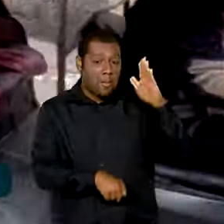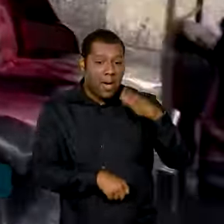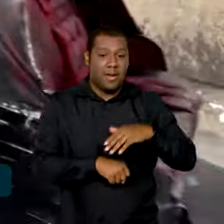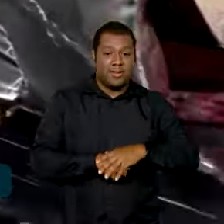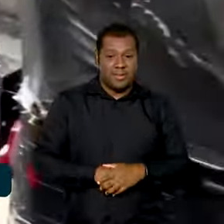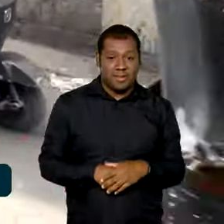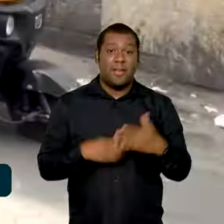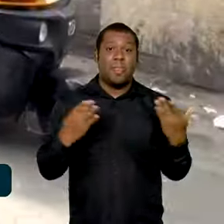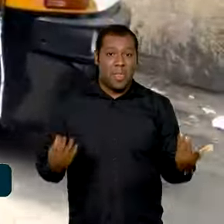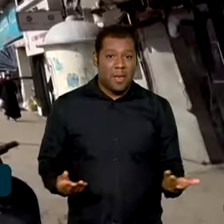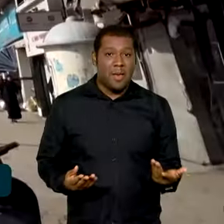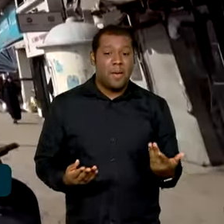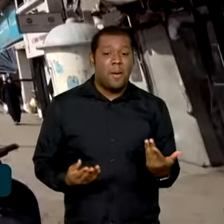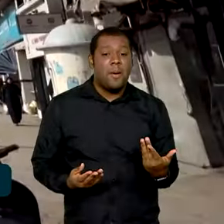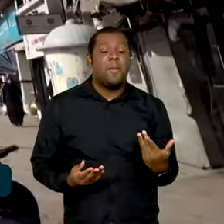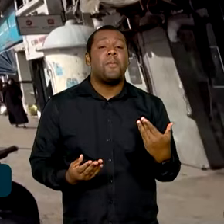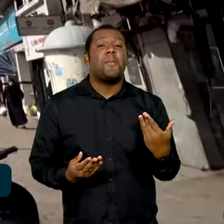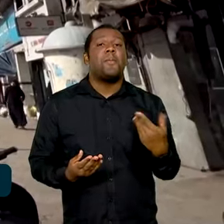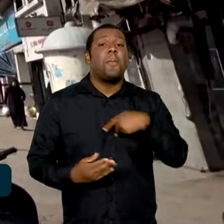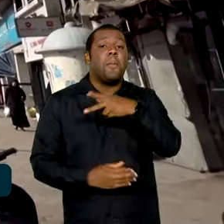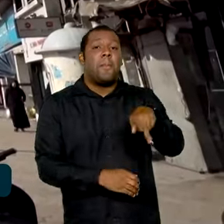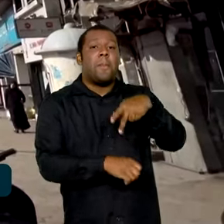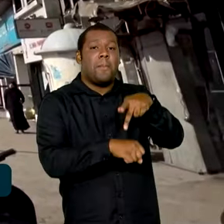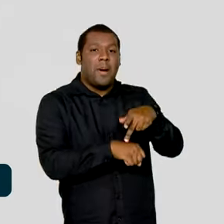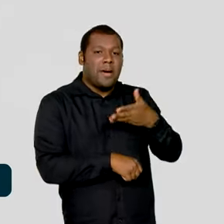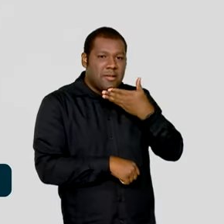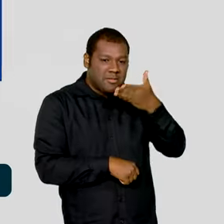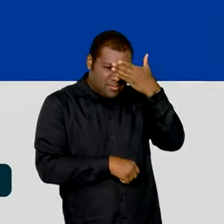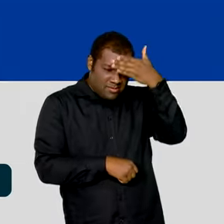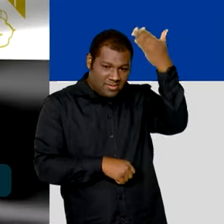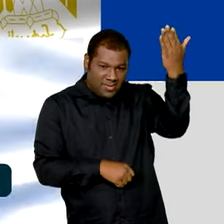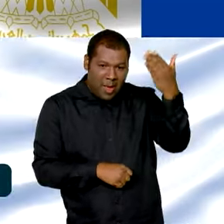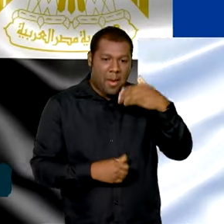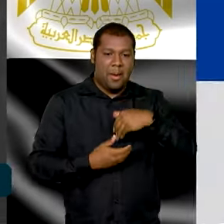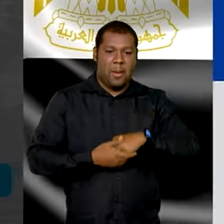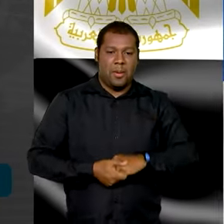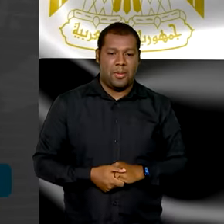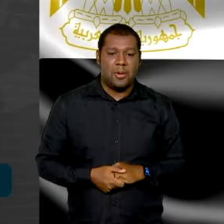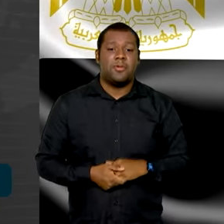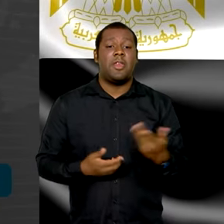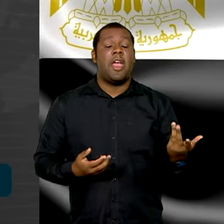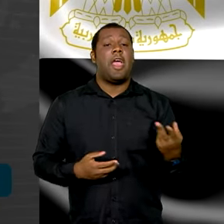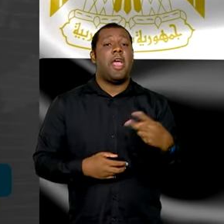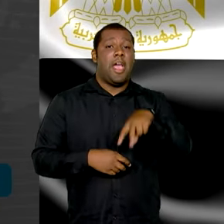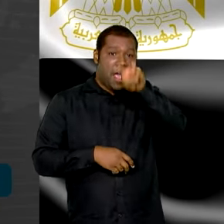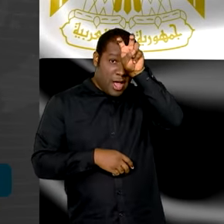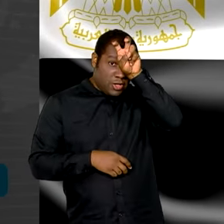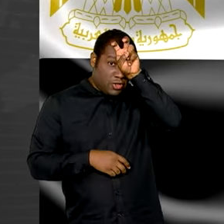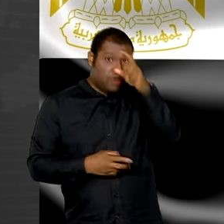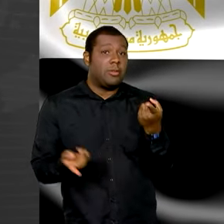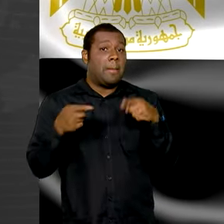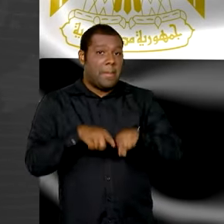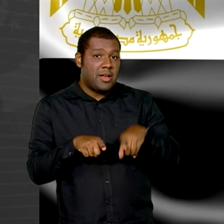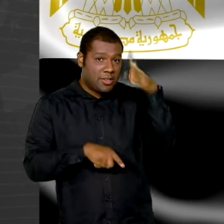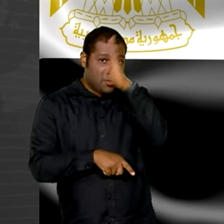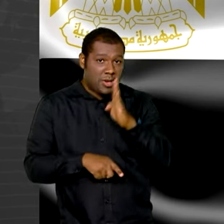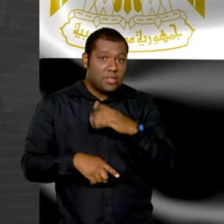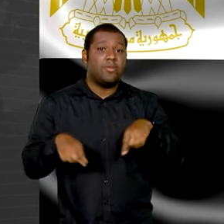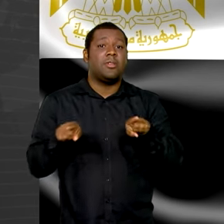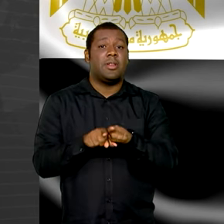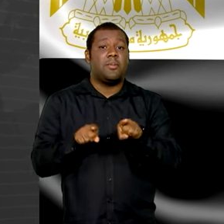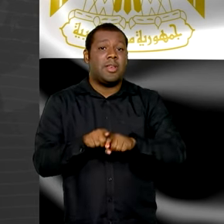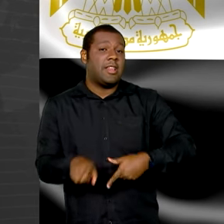continente africano, como entre os países árabes. Hoje o Egito é parceiro-chave do Brasil e segundo o maior